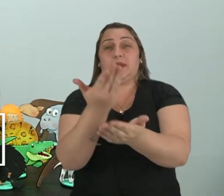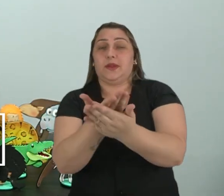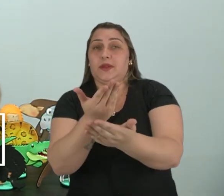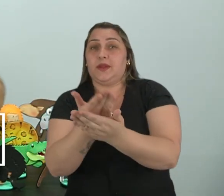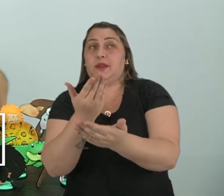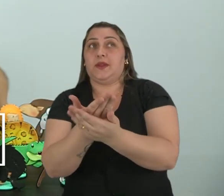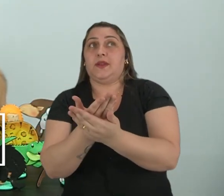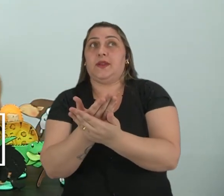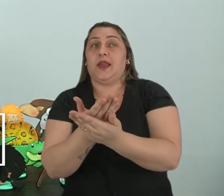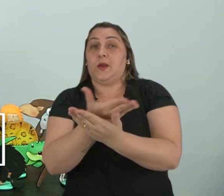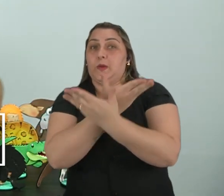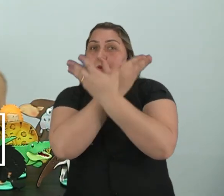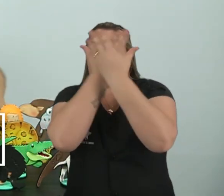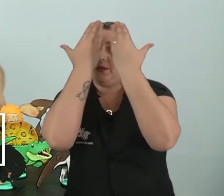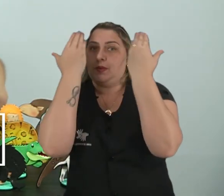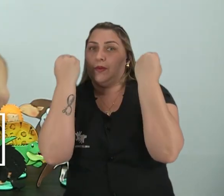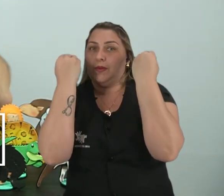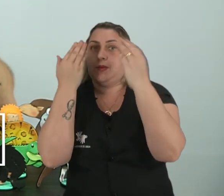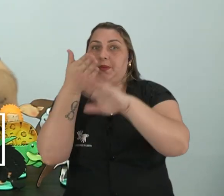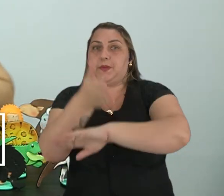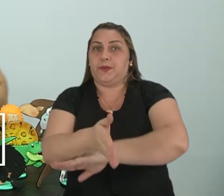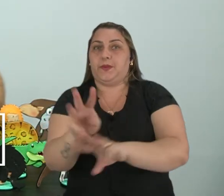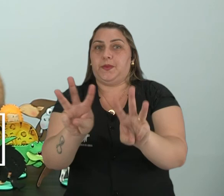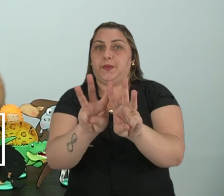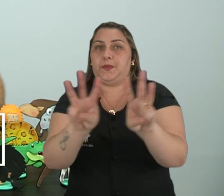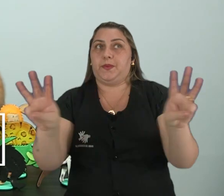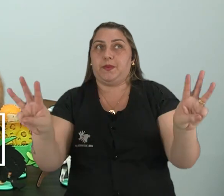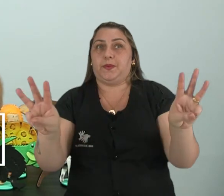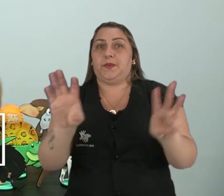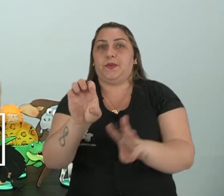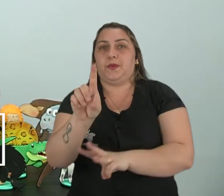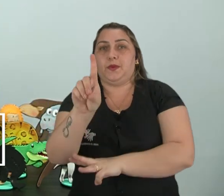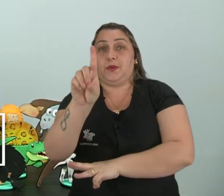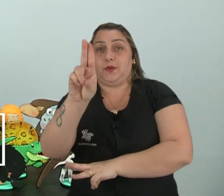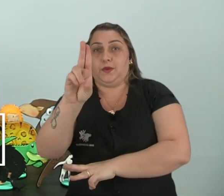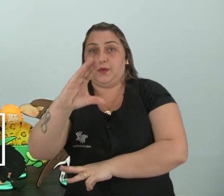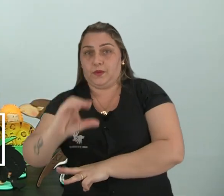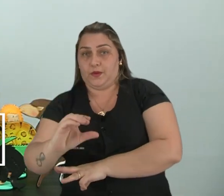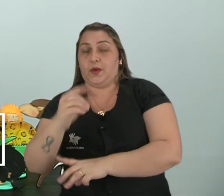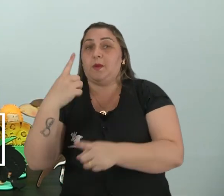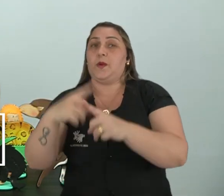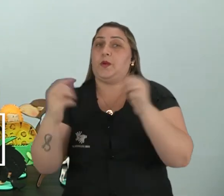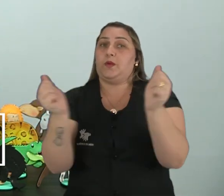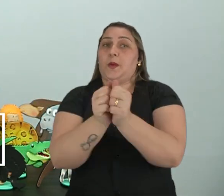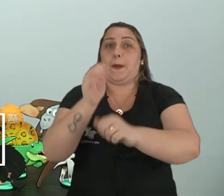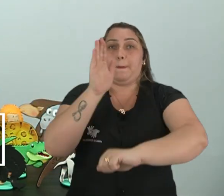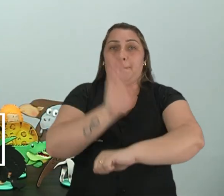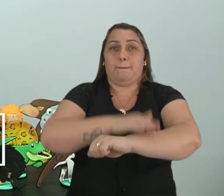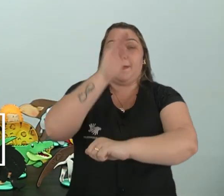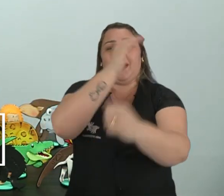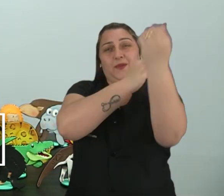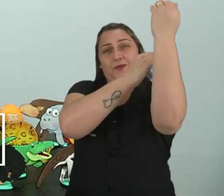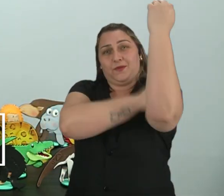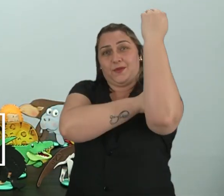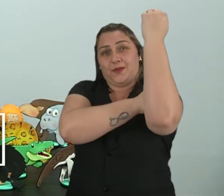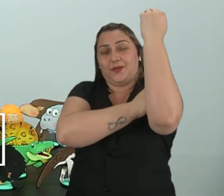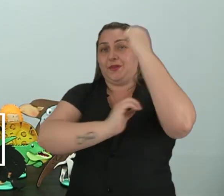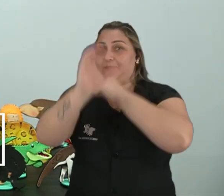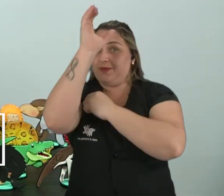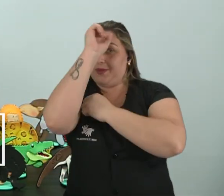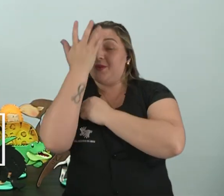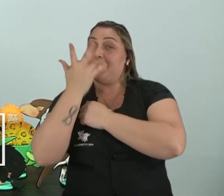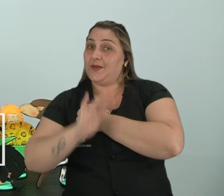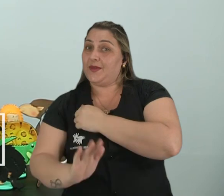aulas, não esqueça de ir na nossa plataforma Eduque. Porque juntos nós somos mais fortes. Vamos aprender juntos,